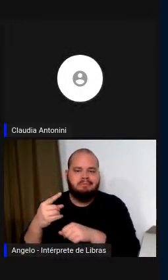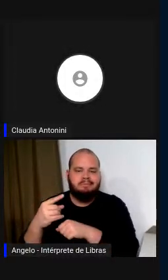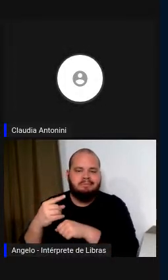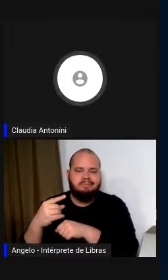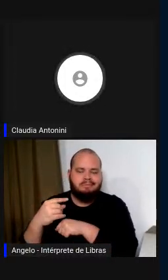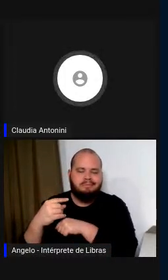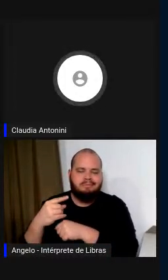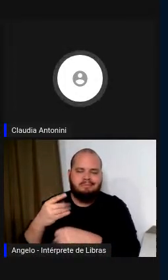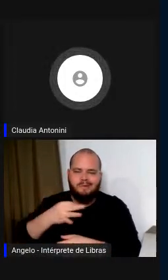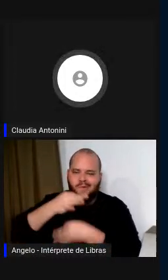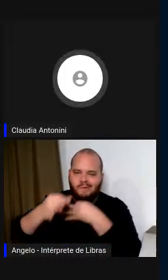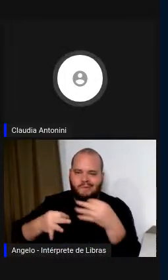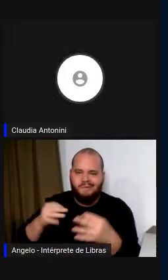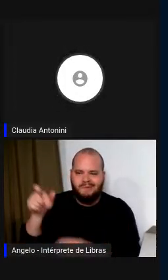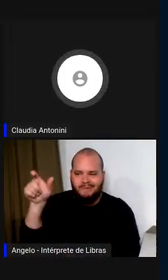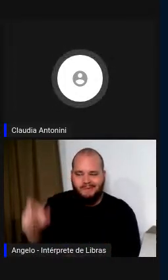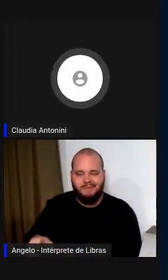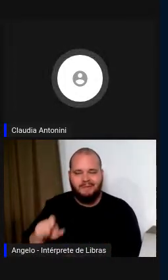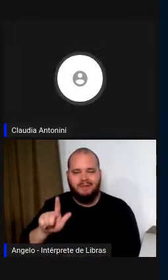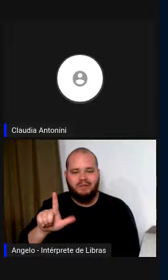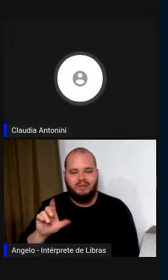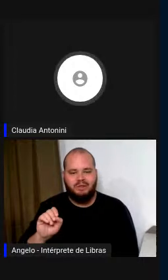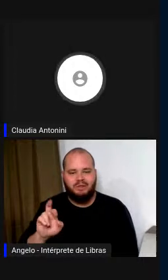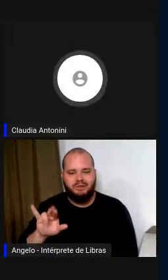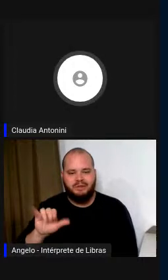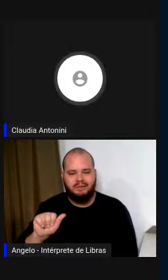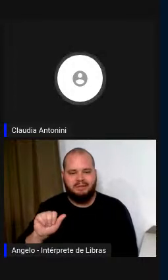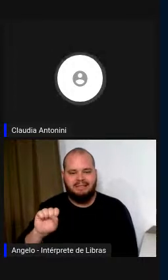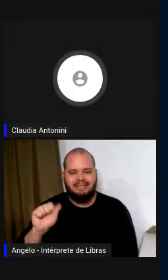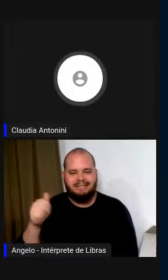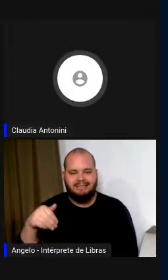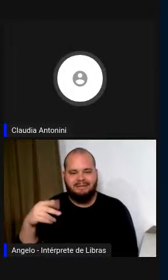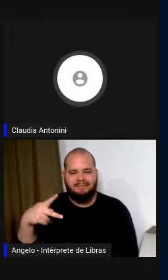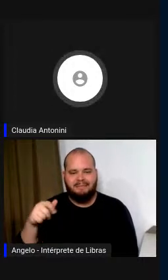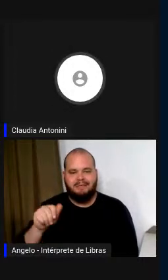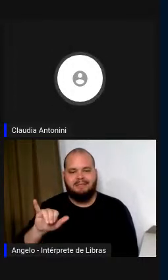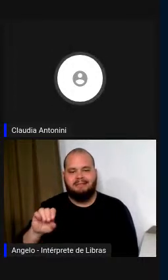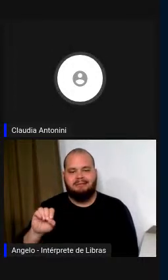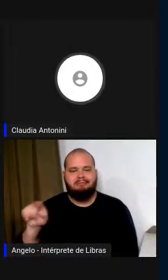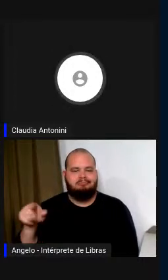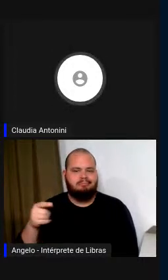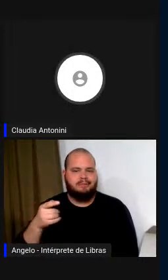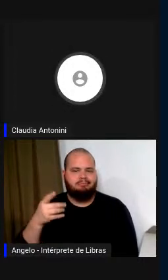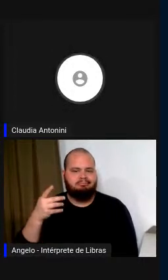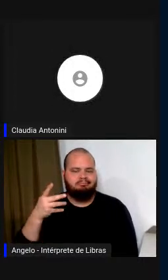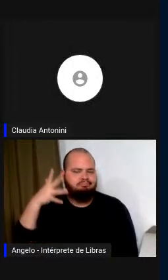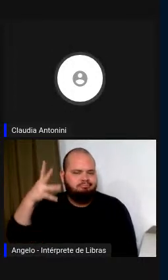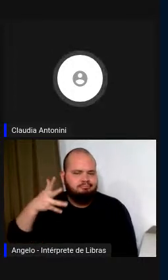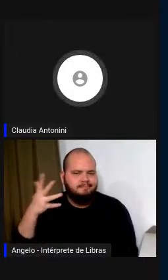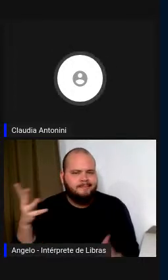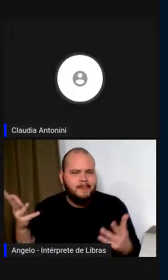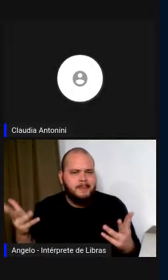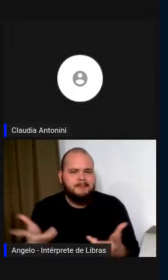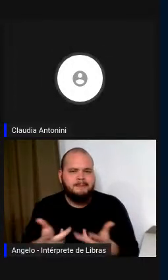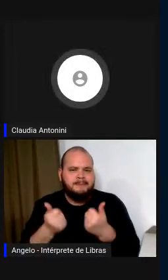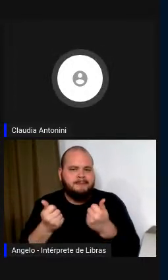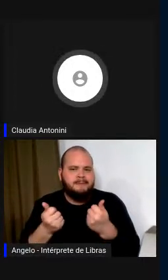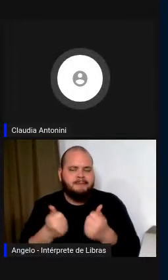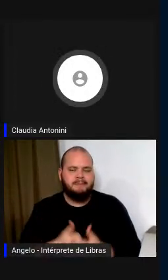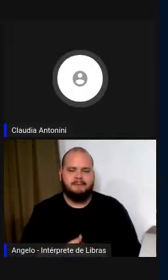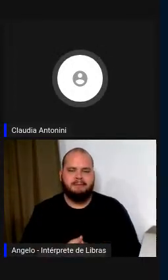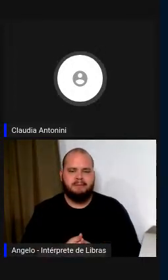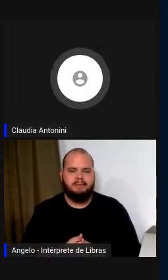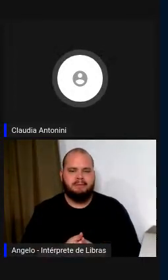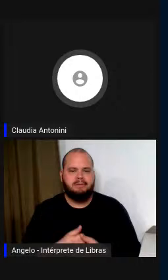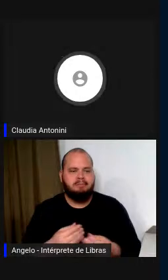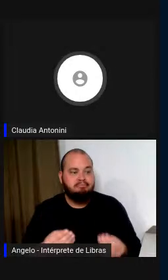Glória Sampaio, é um argumento fascinante que traz reflexões